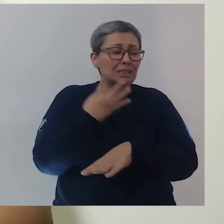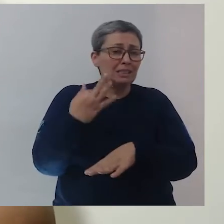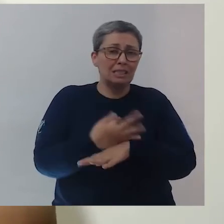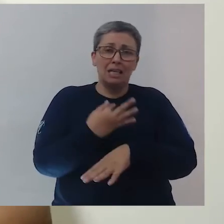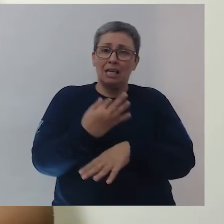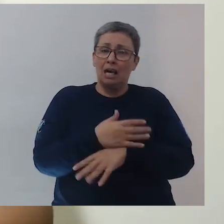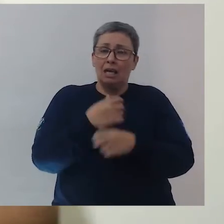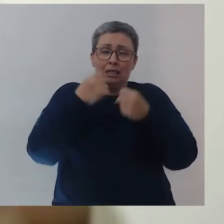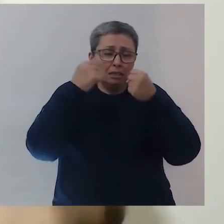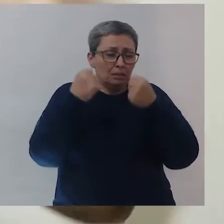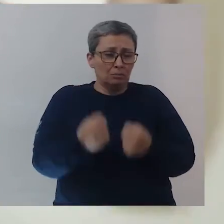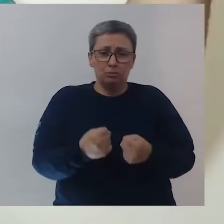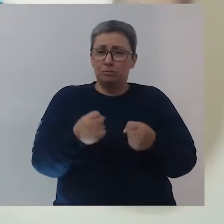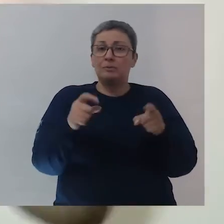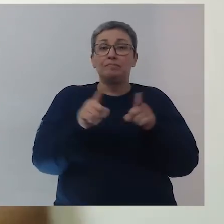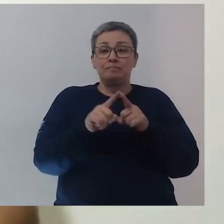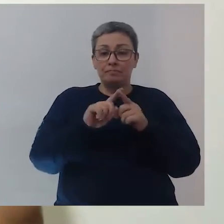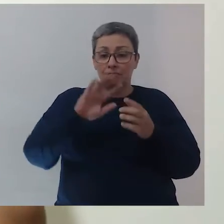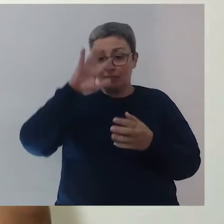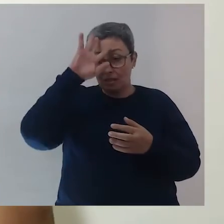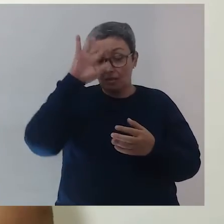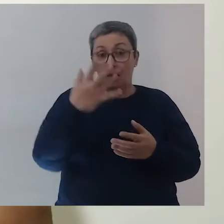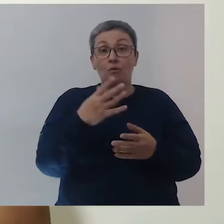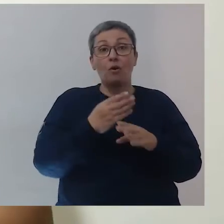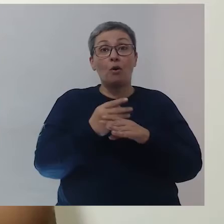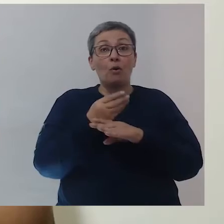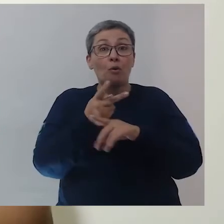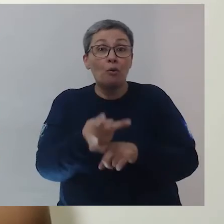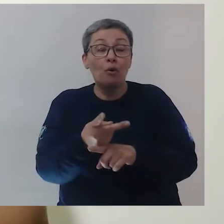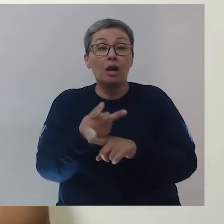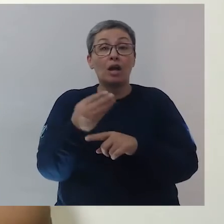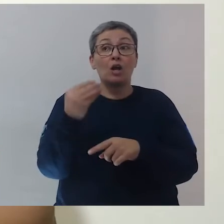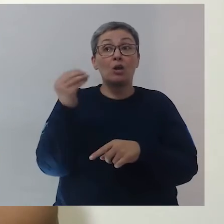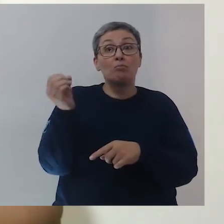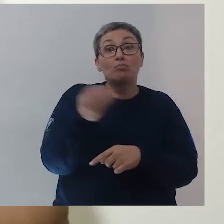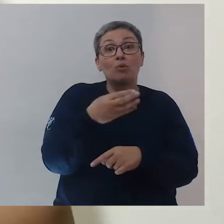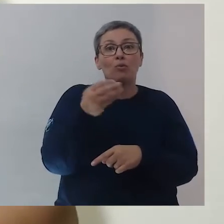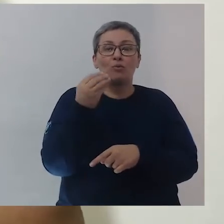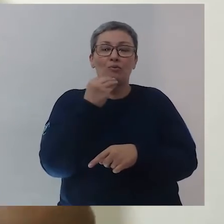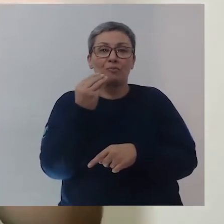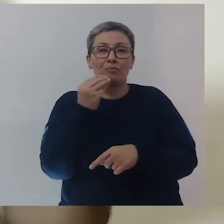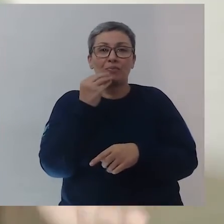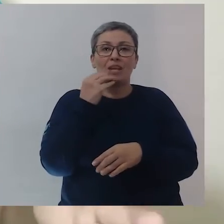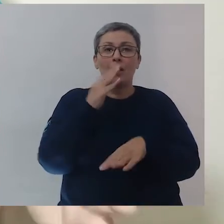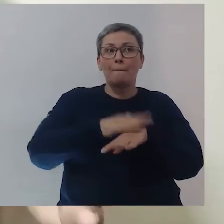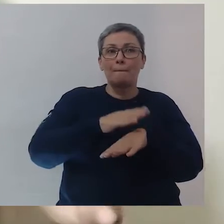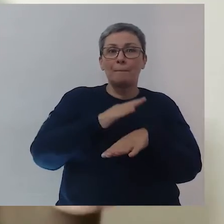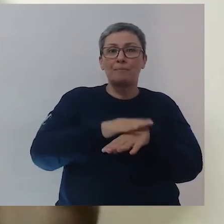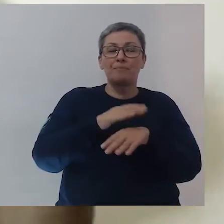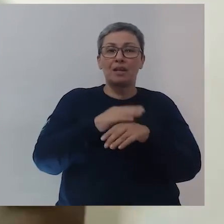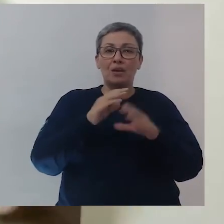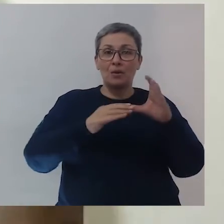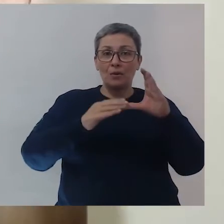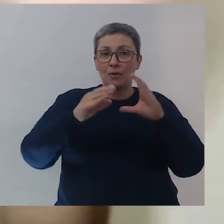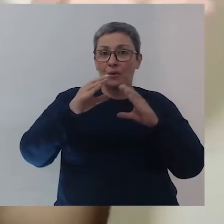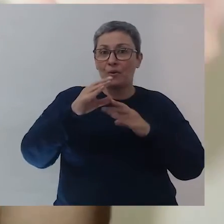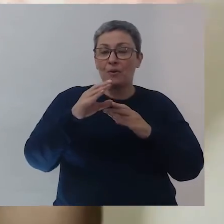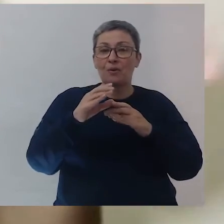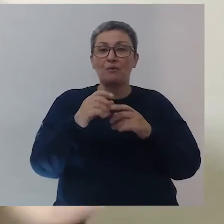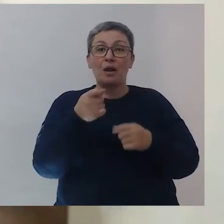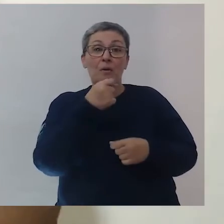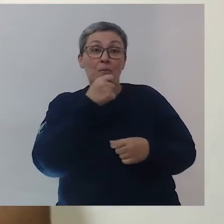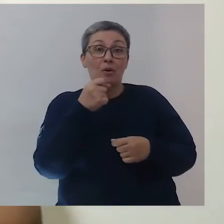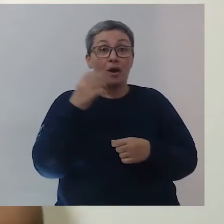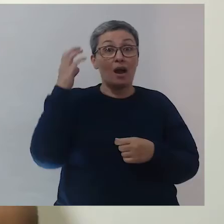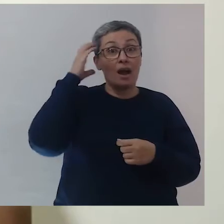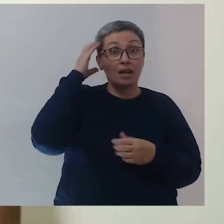serviço braçal pesado. E resolvi ir em busca de novas oportunidades. Fiz, na época, o concurso para locutor da rádio